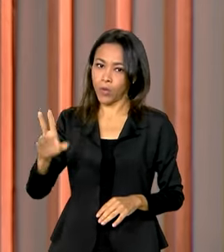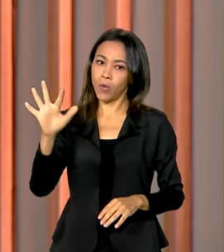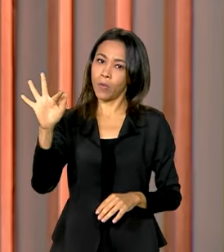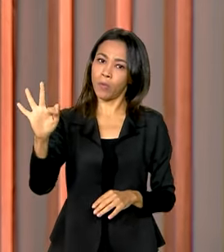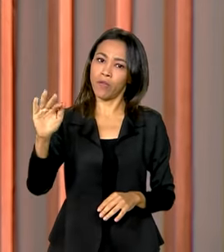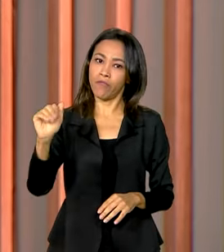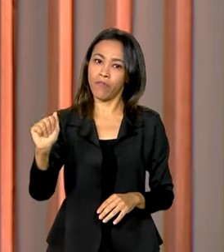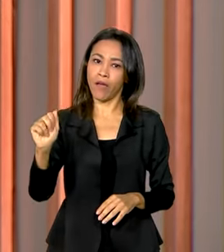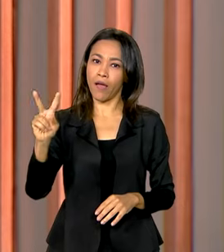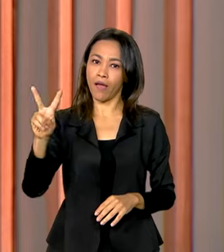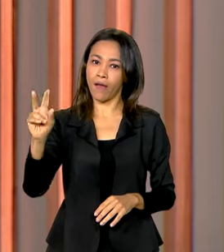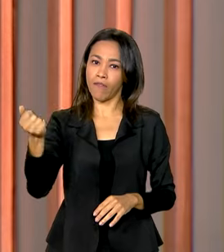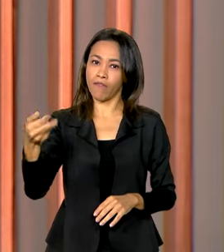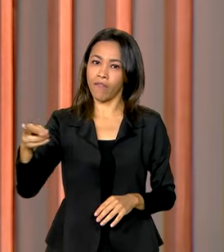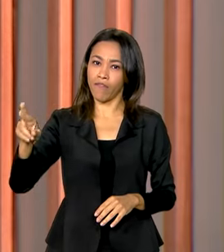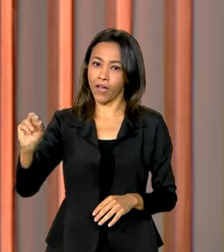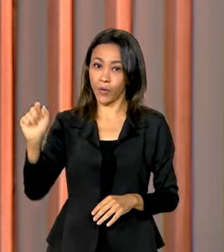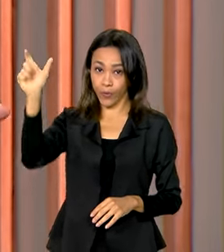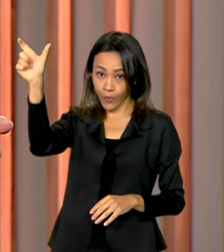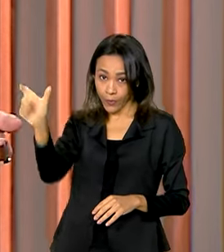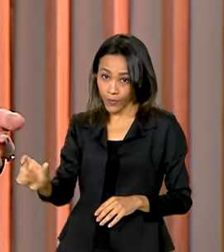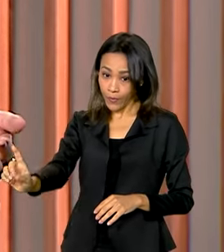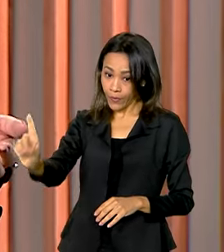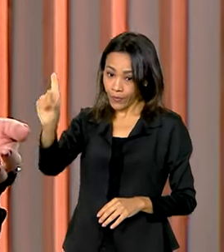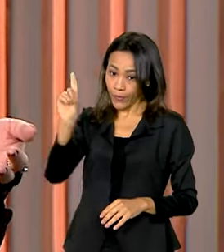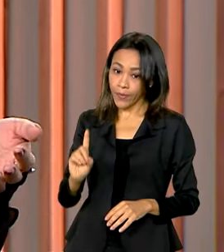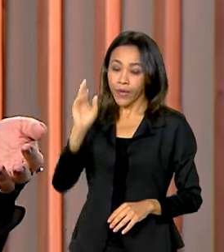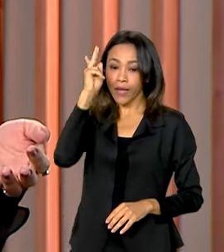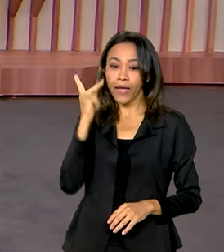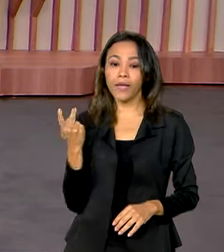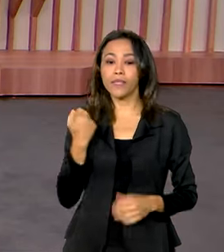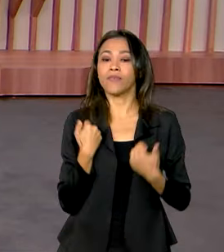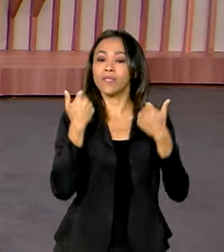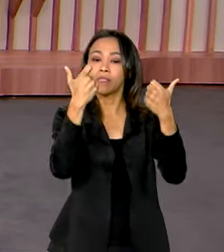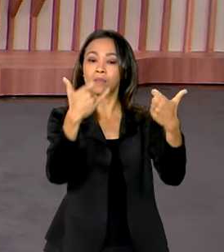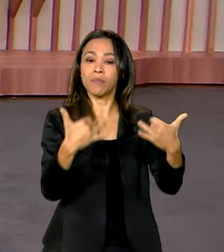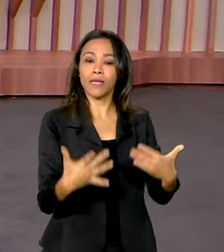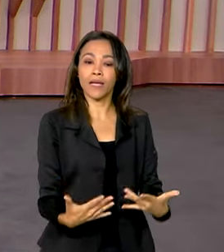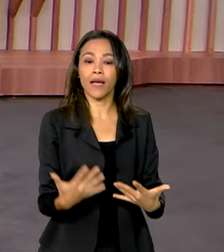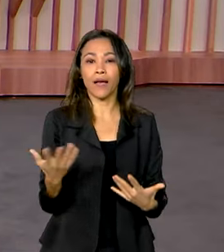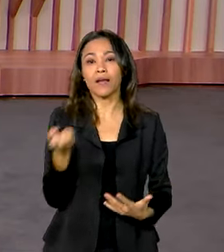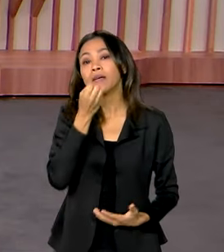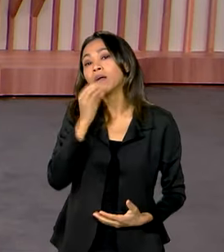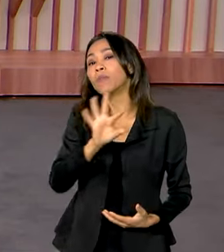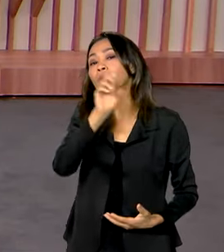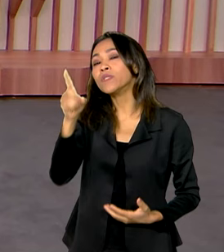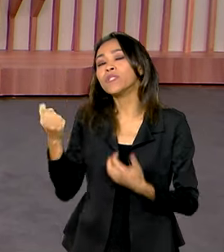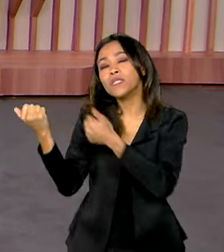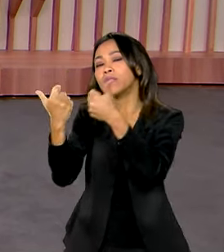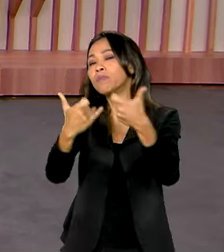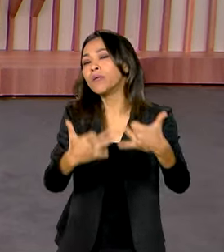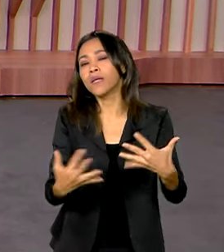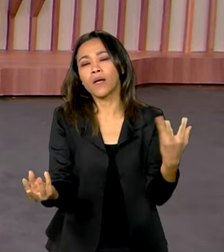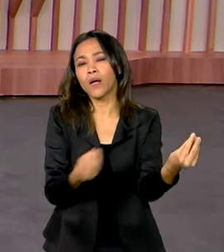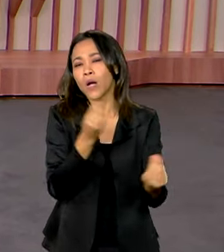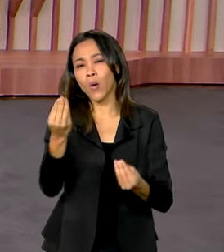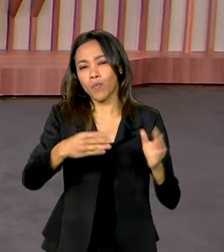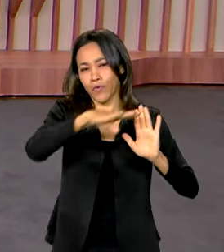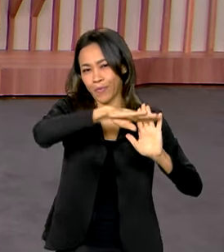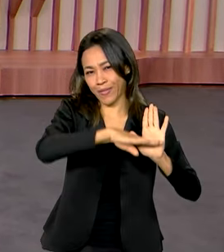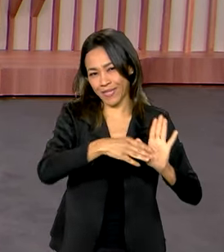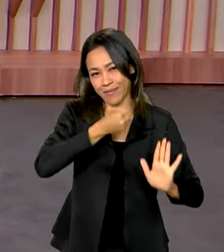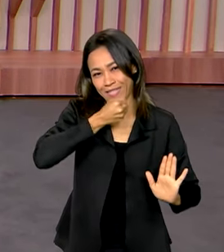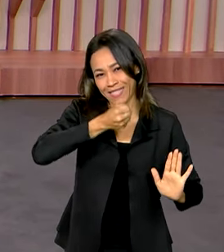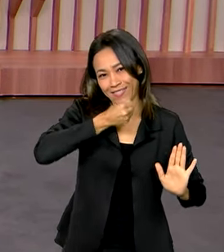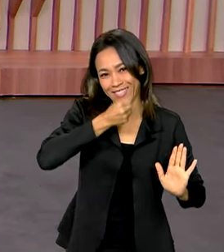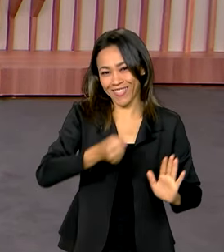Mello, que comandou um programa mais uma vez, já está aqui com a gente para trazer os detalhes da edição de hoje. Carine, bom dia. Conta para a gente como é que foi esse programa. Oi, Renata.